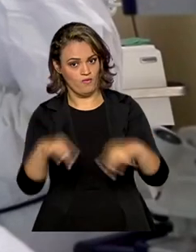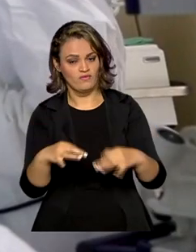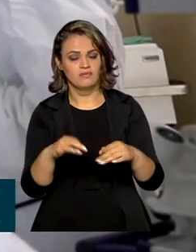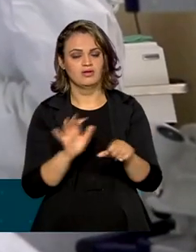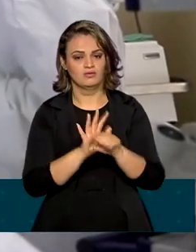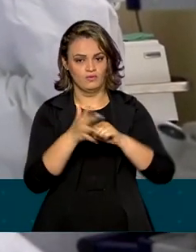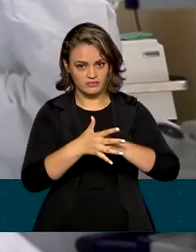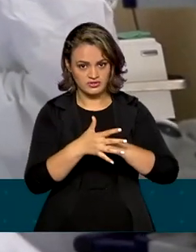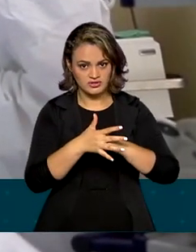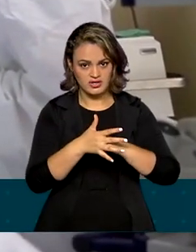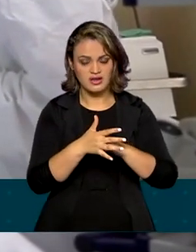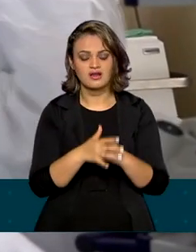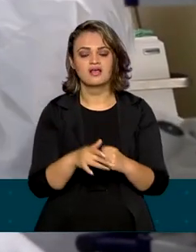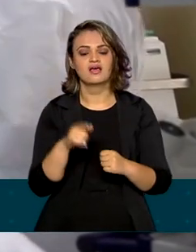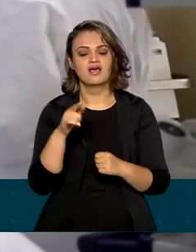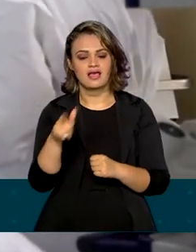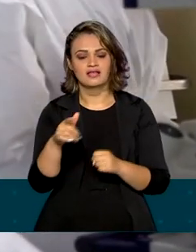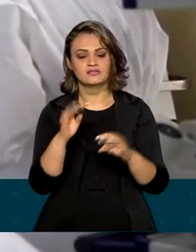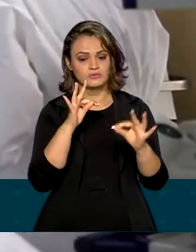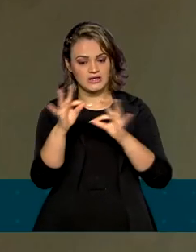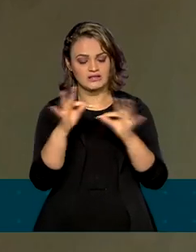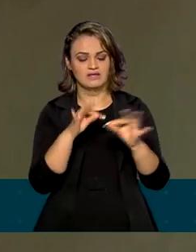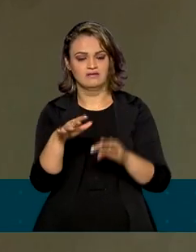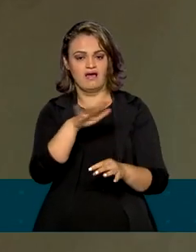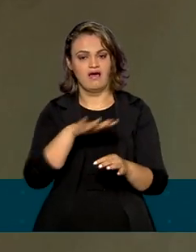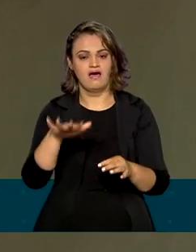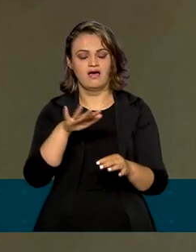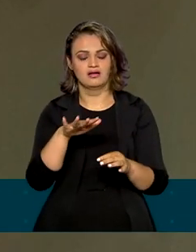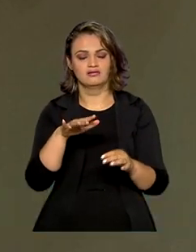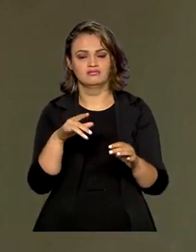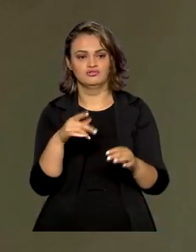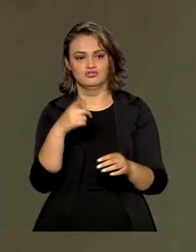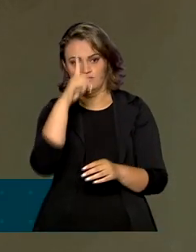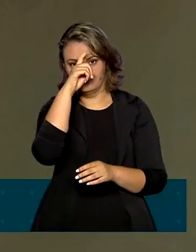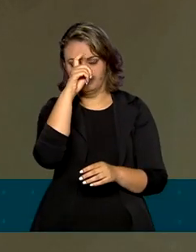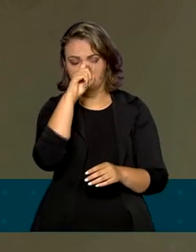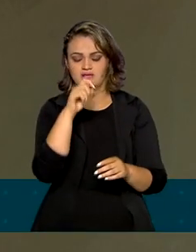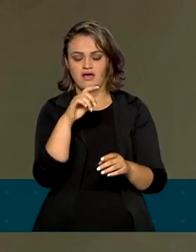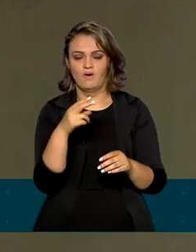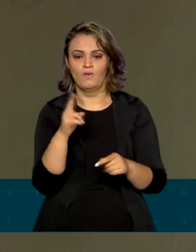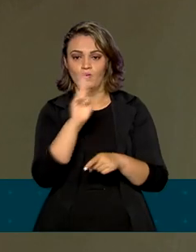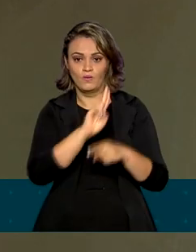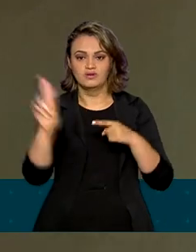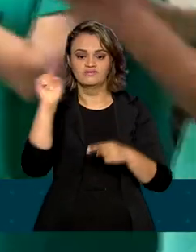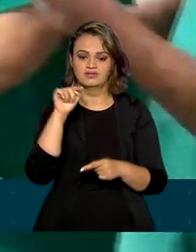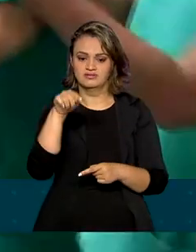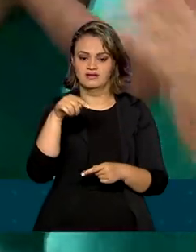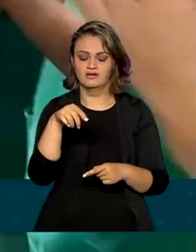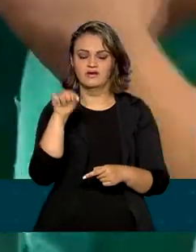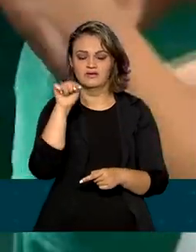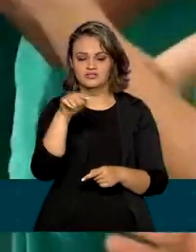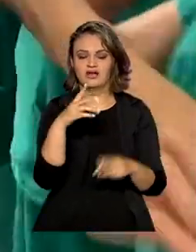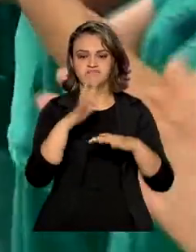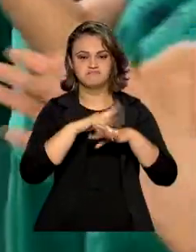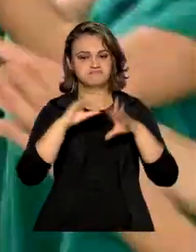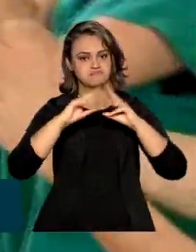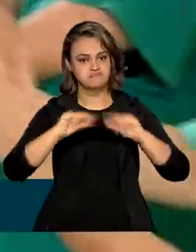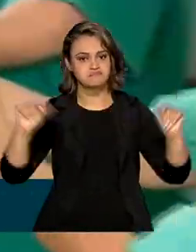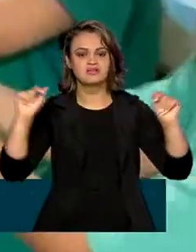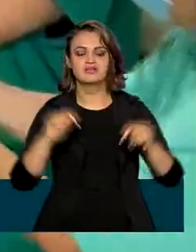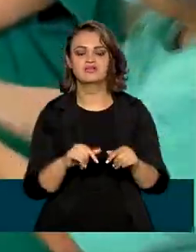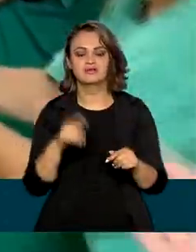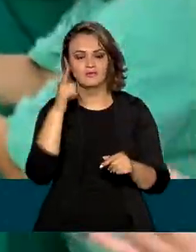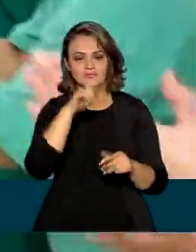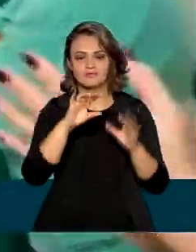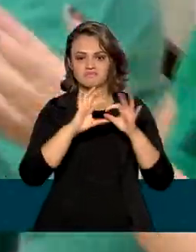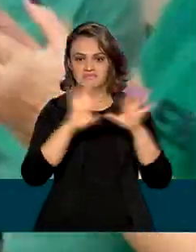de Covid-19 atendidos na rede de hospitais universitários públicos federais do país se curaram da doença e